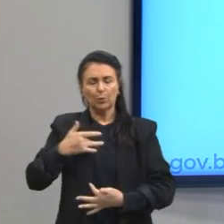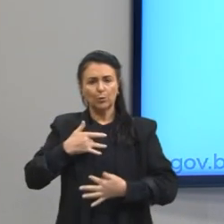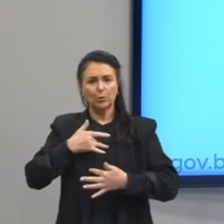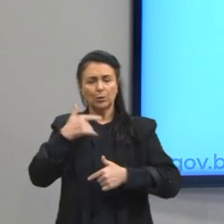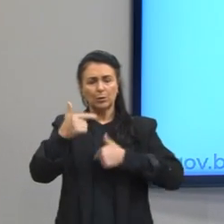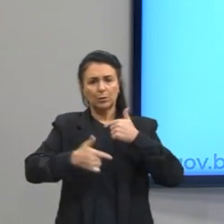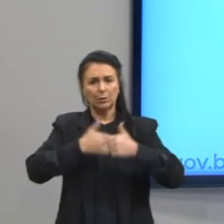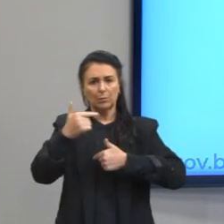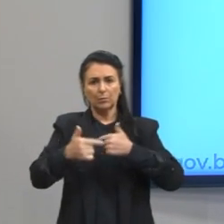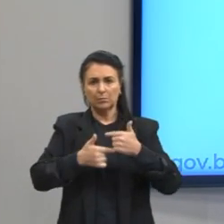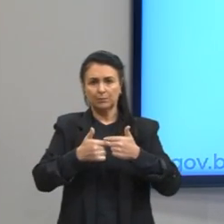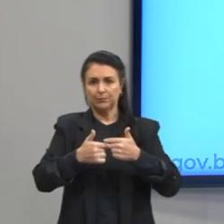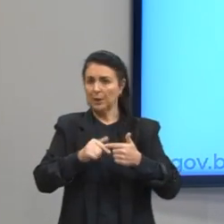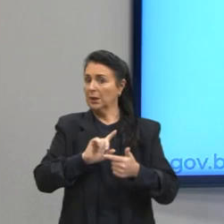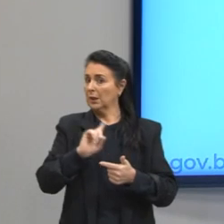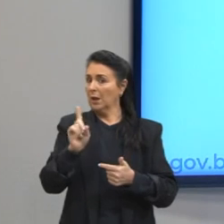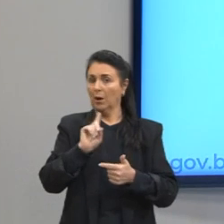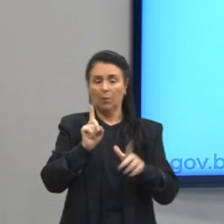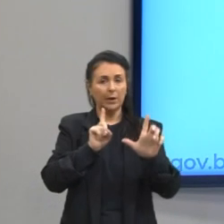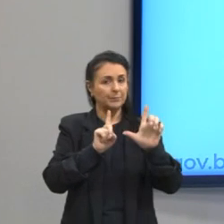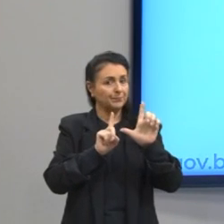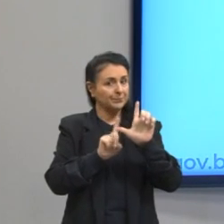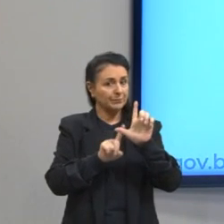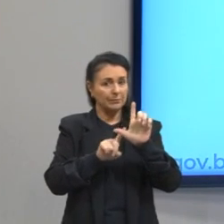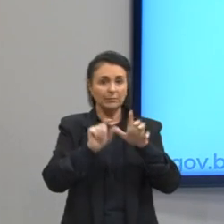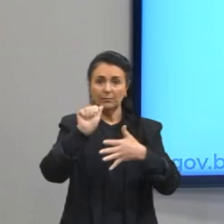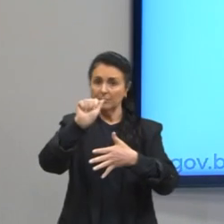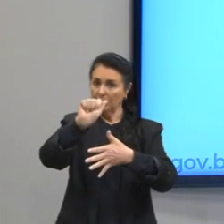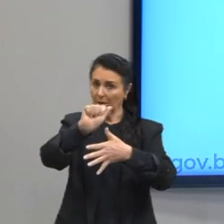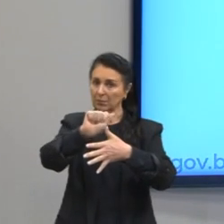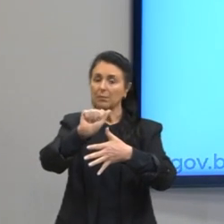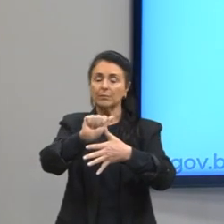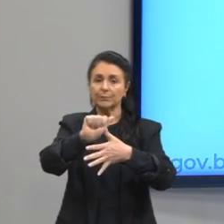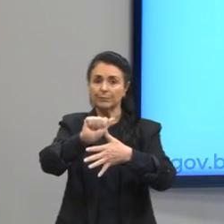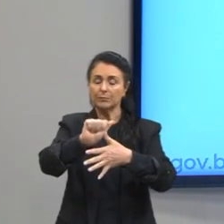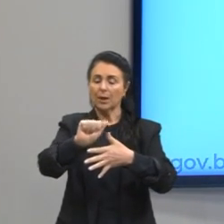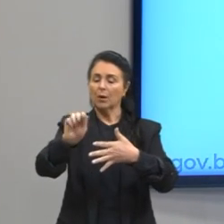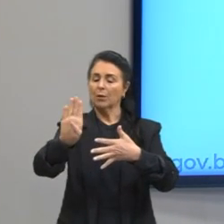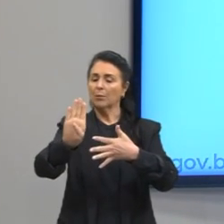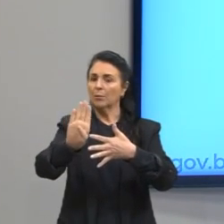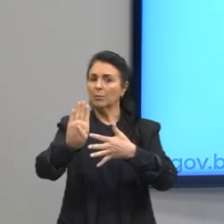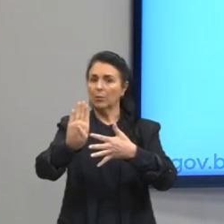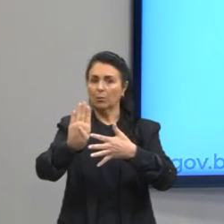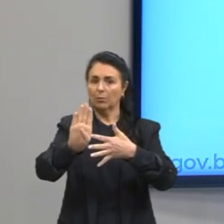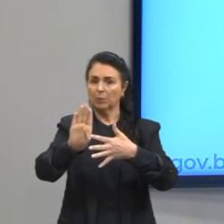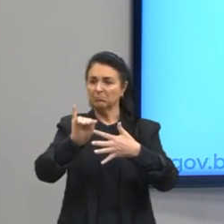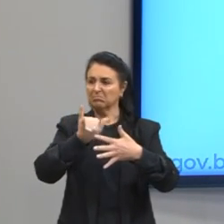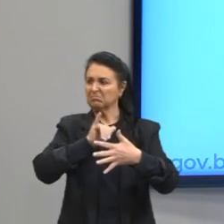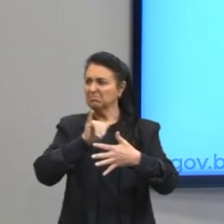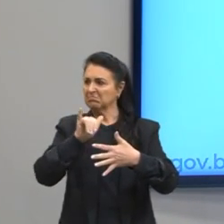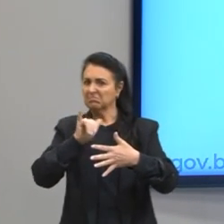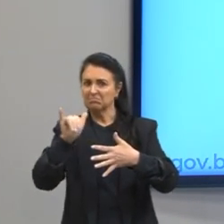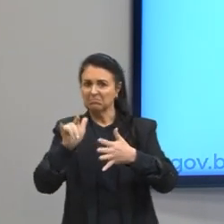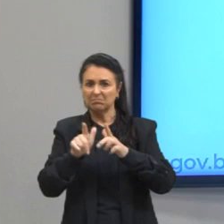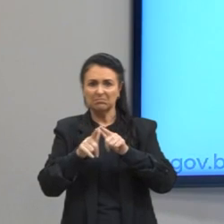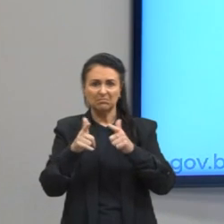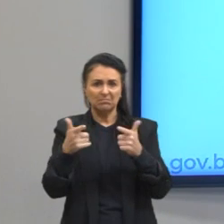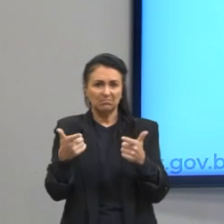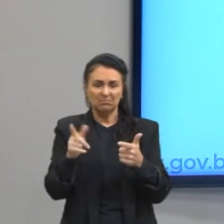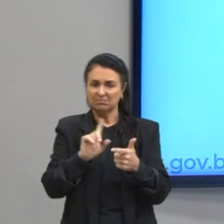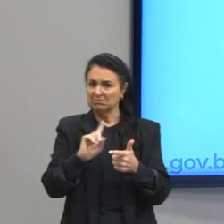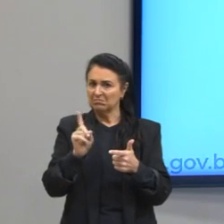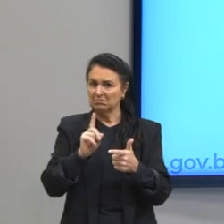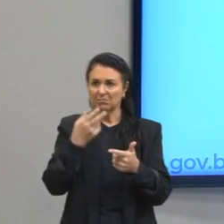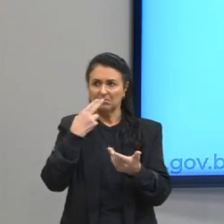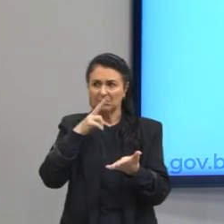produto. A gente sabe que isso o que faz é a propaganda. Expor a opinião em um jornal. que faz poderia ser, por exemplo,